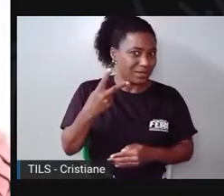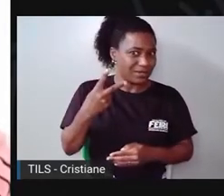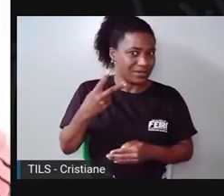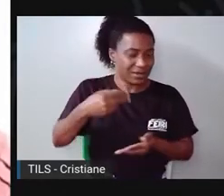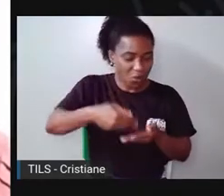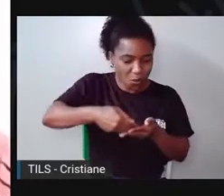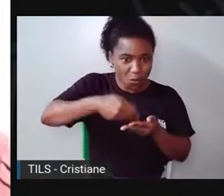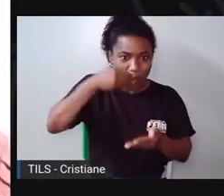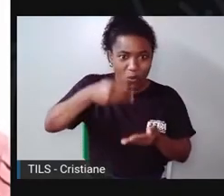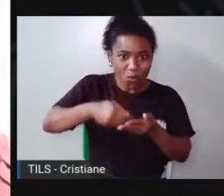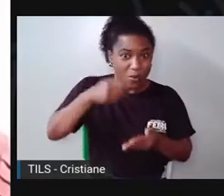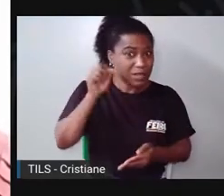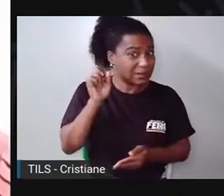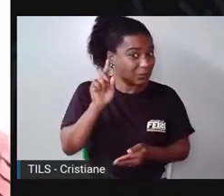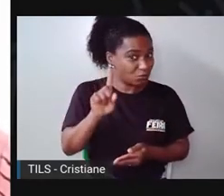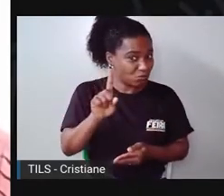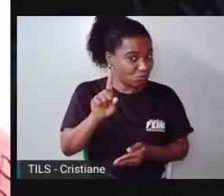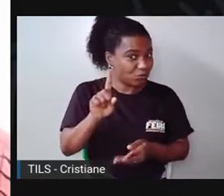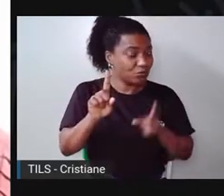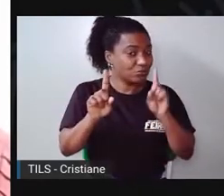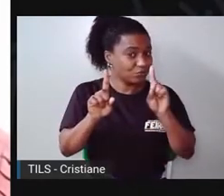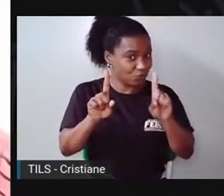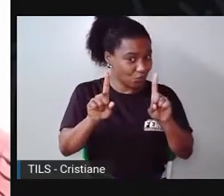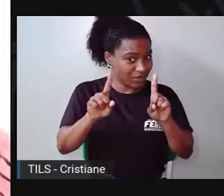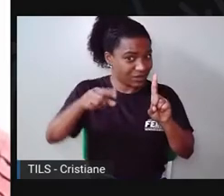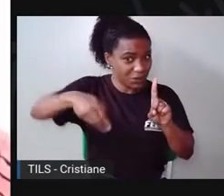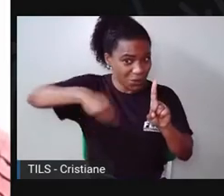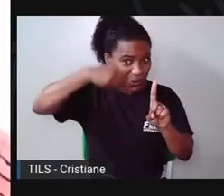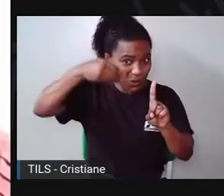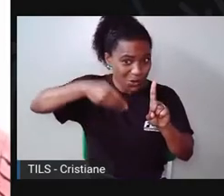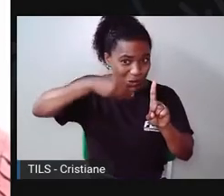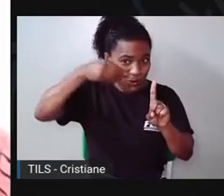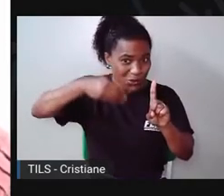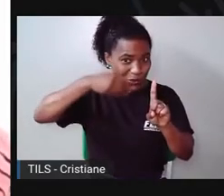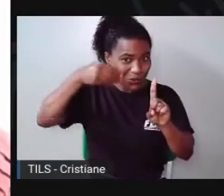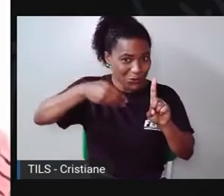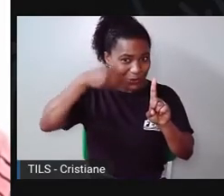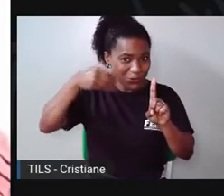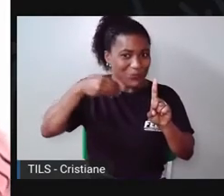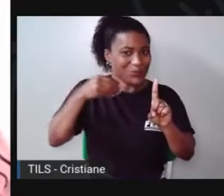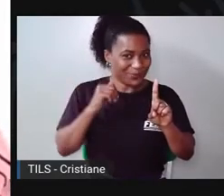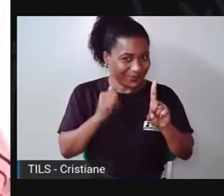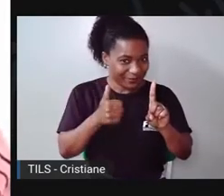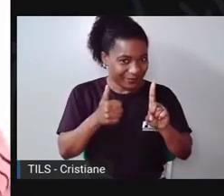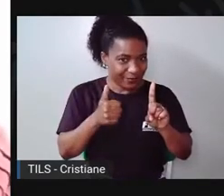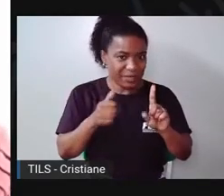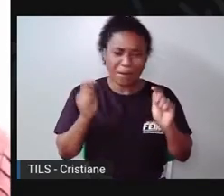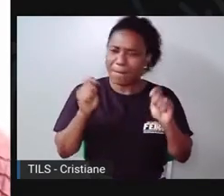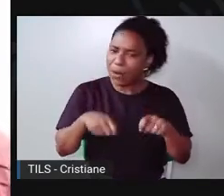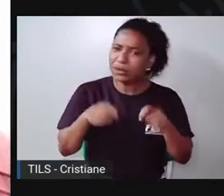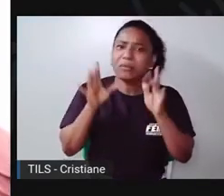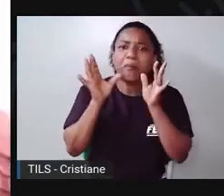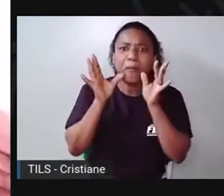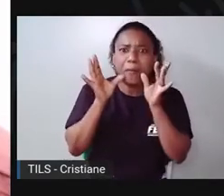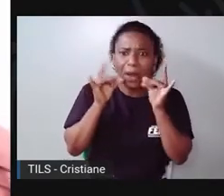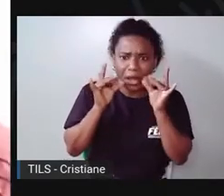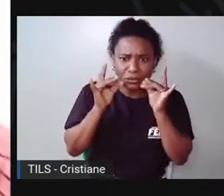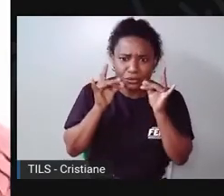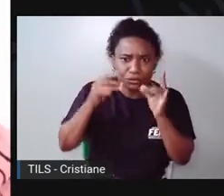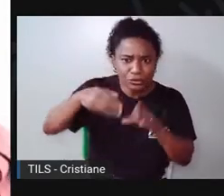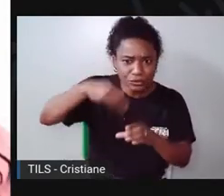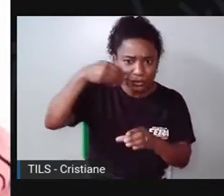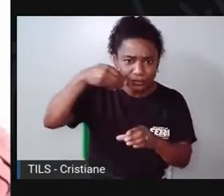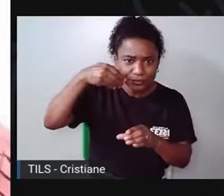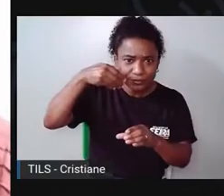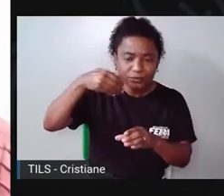hein, gente. Uma, duas. São duas colheres. Pode ser de plástico? Pode. Pode